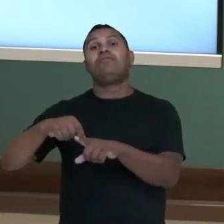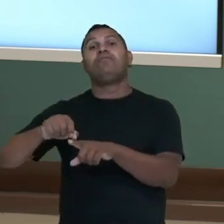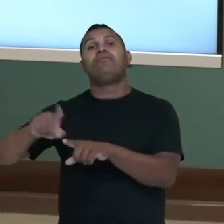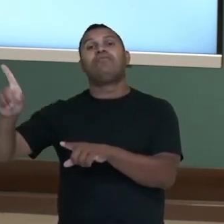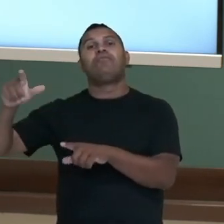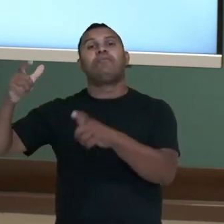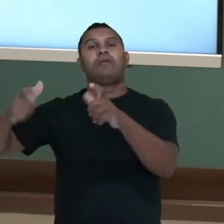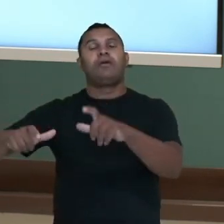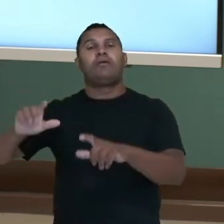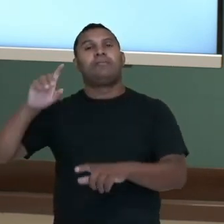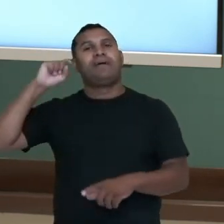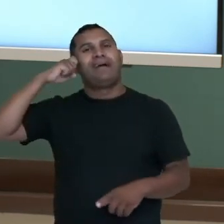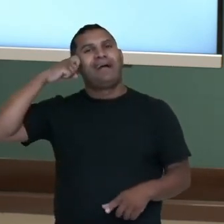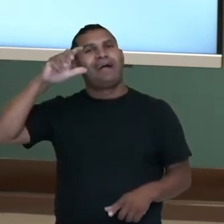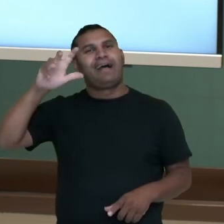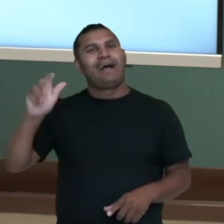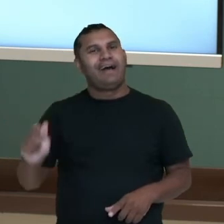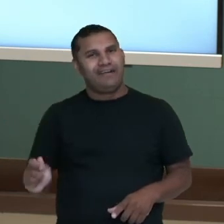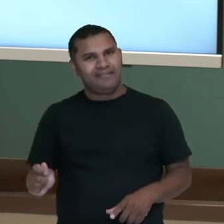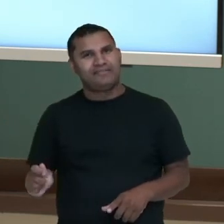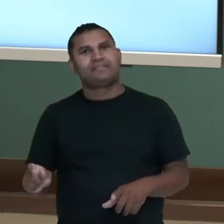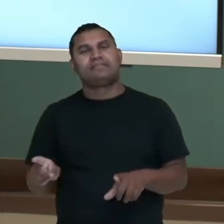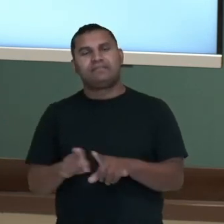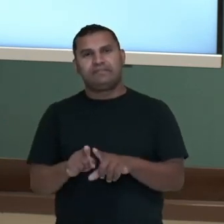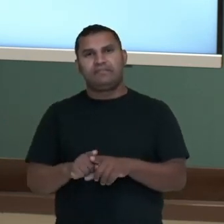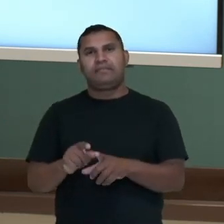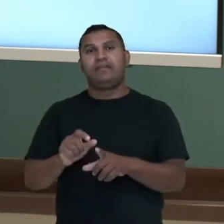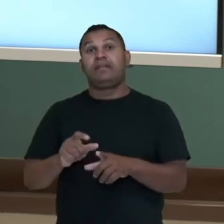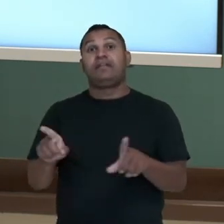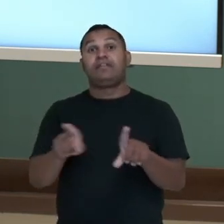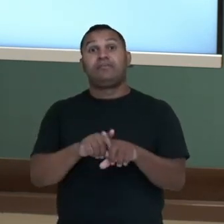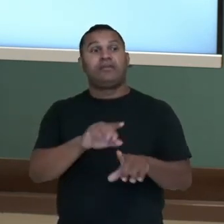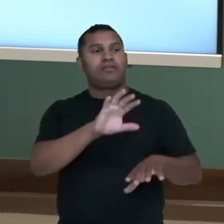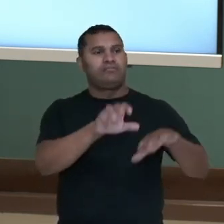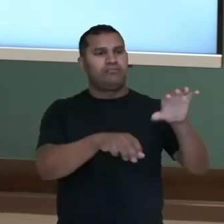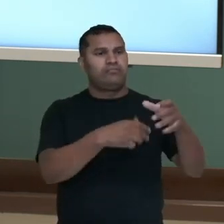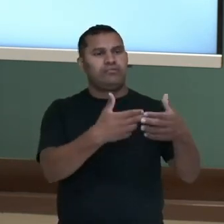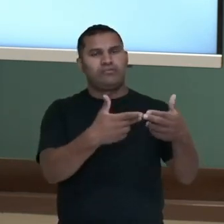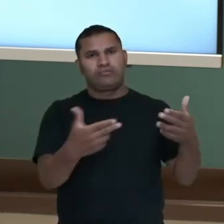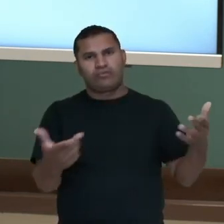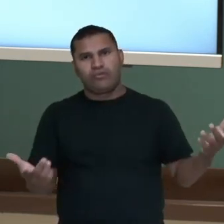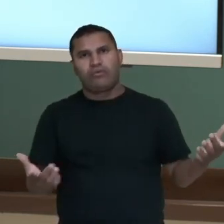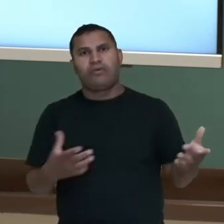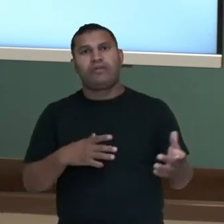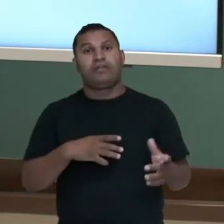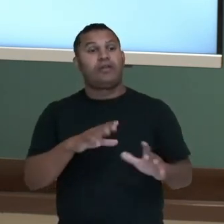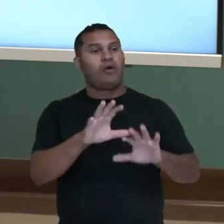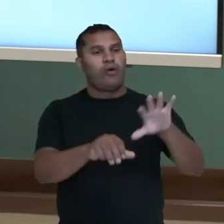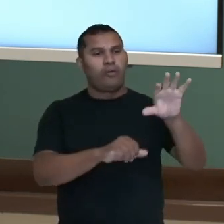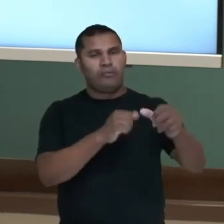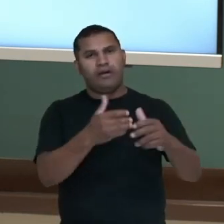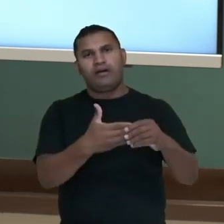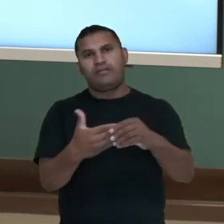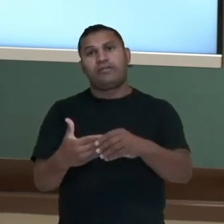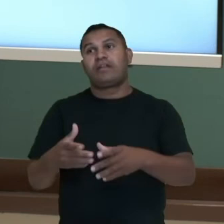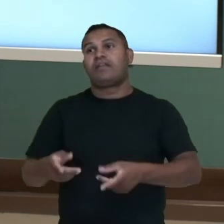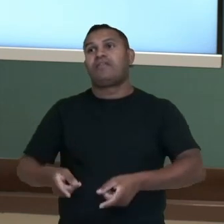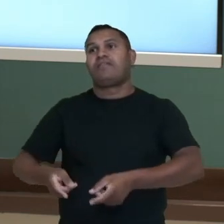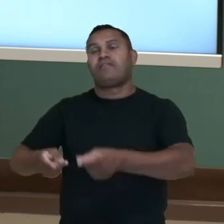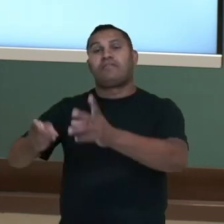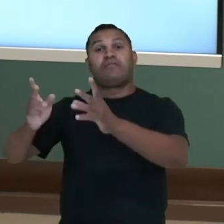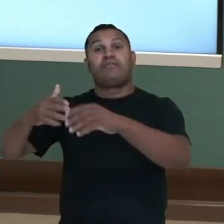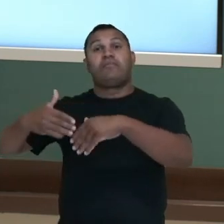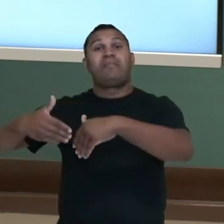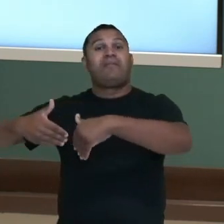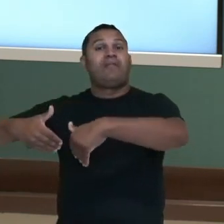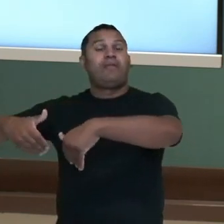Tiradentes, que não fazia parte da elite colonial brasileira, da elite da exploração do ouro, é quem vai ser condenado